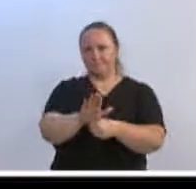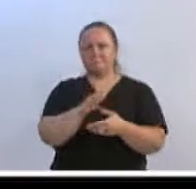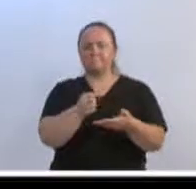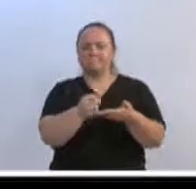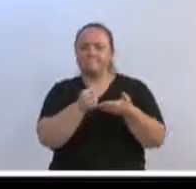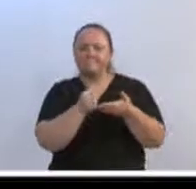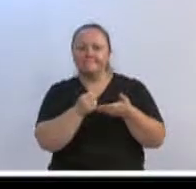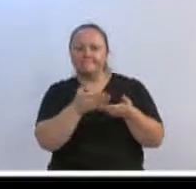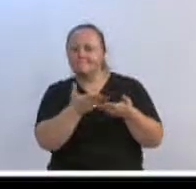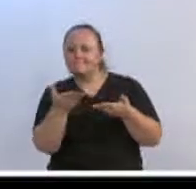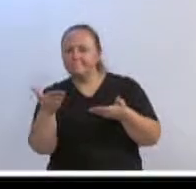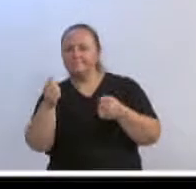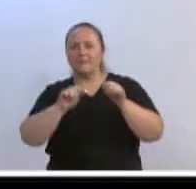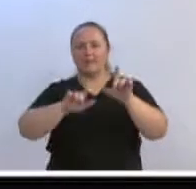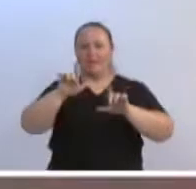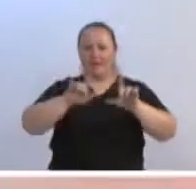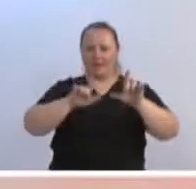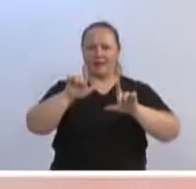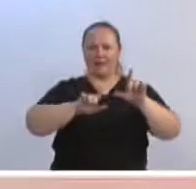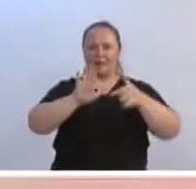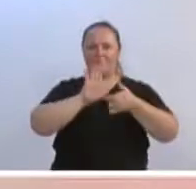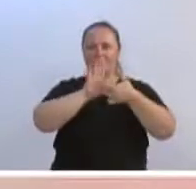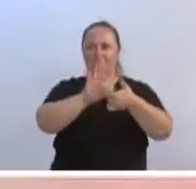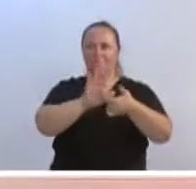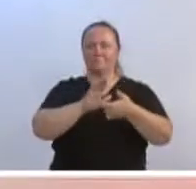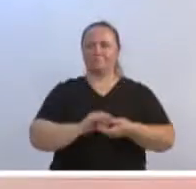apoio da TVL para transmitir.